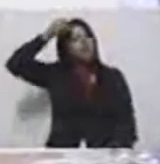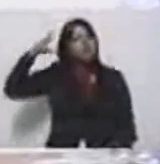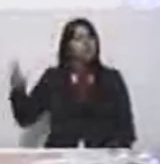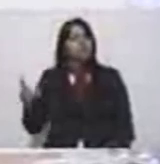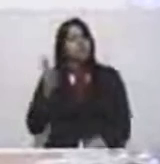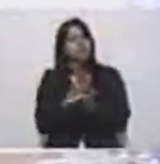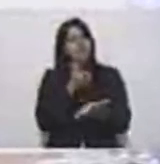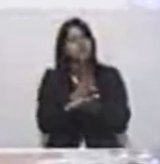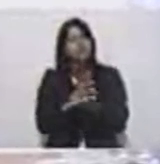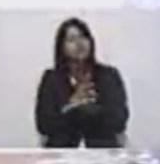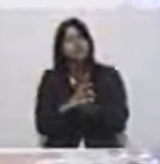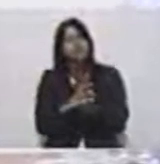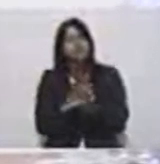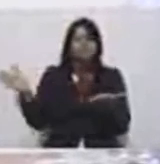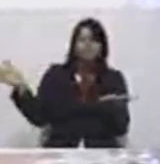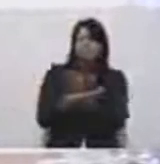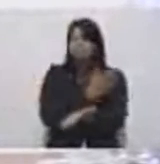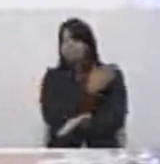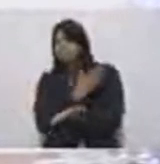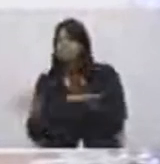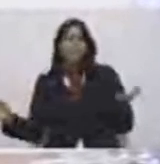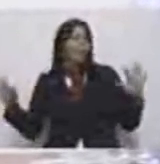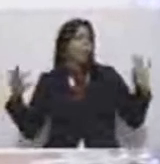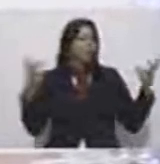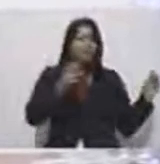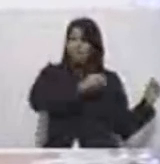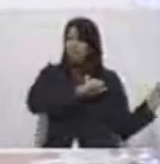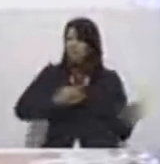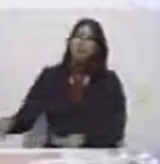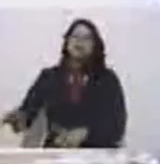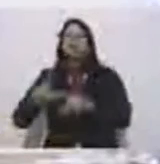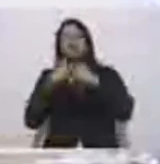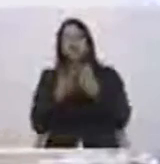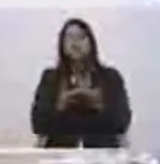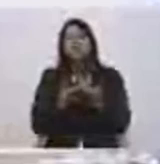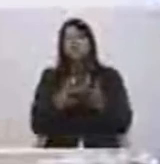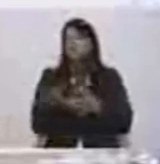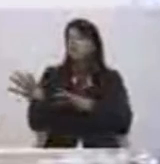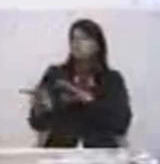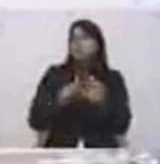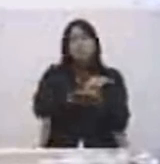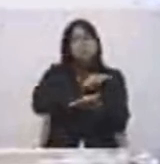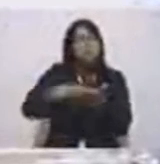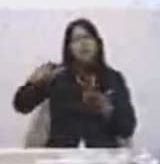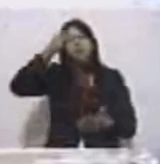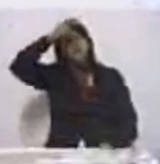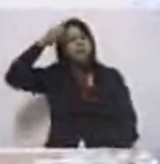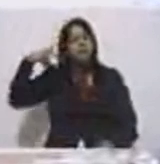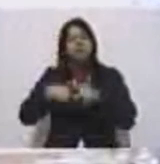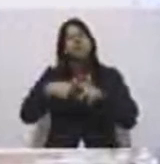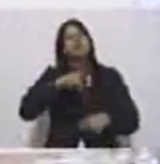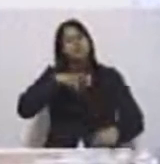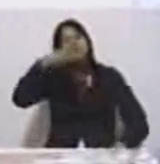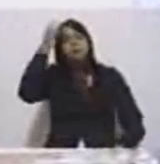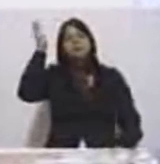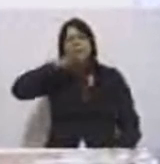Humberto, não sei do que, a bujanca da vida e Companhia Limitada, que evidentemente os Marquinhos, o Marguste, que realmente são aqueles que